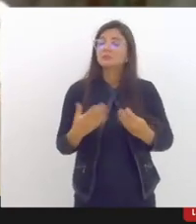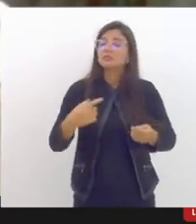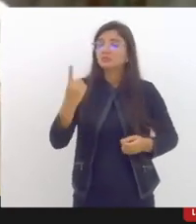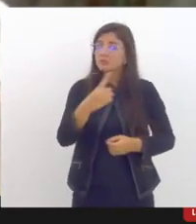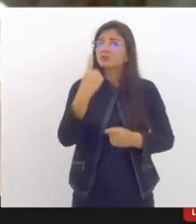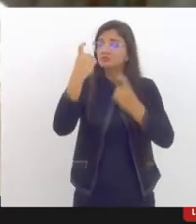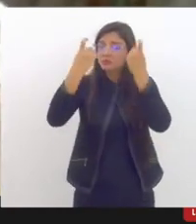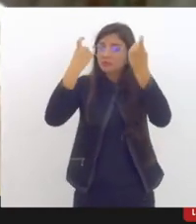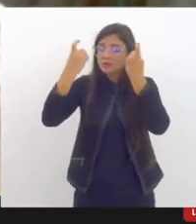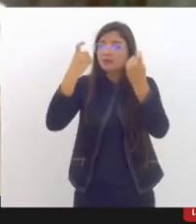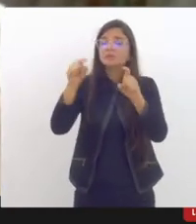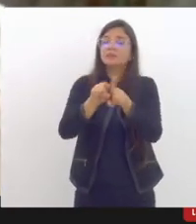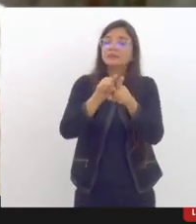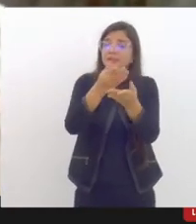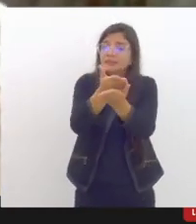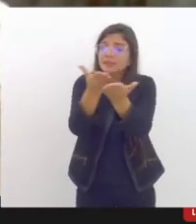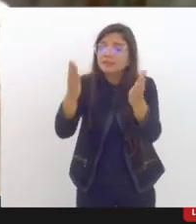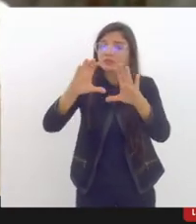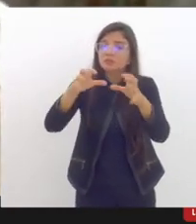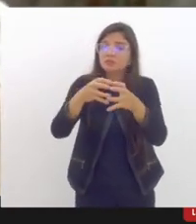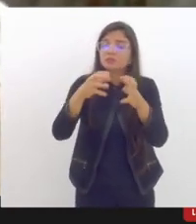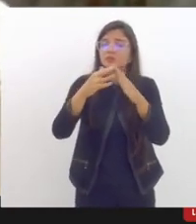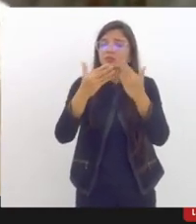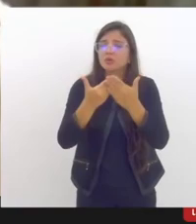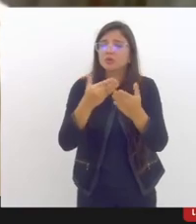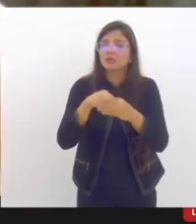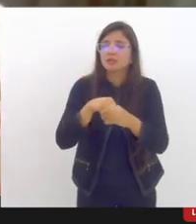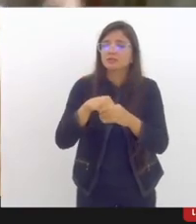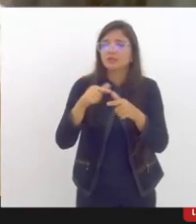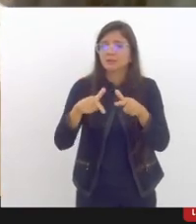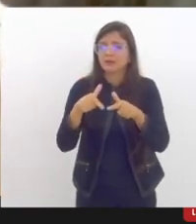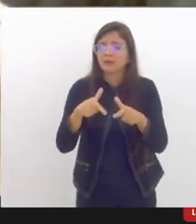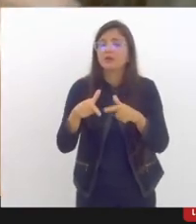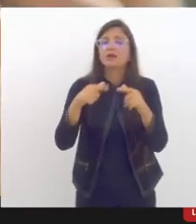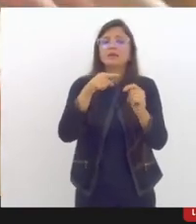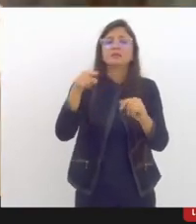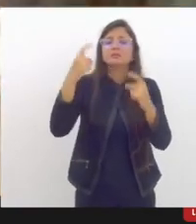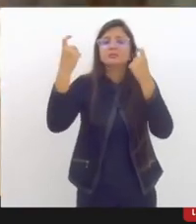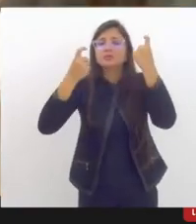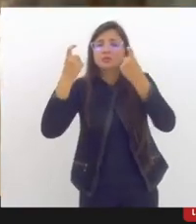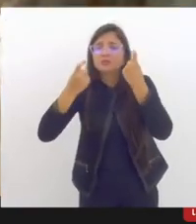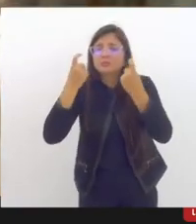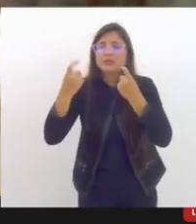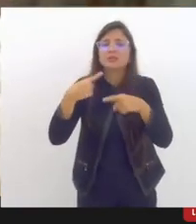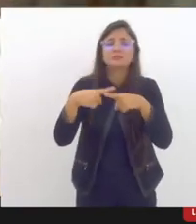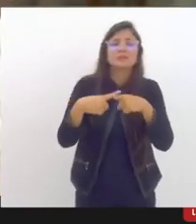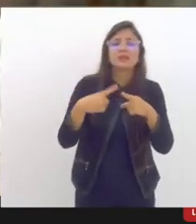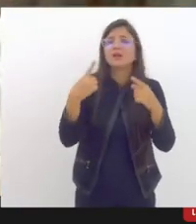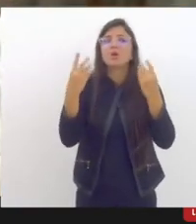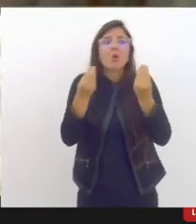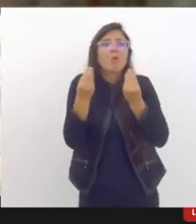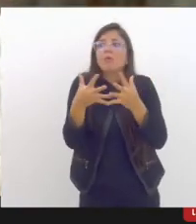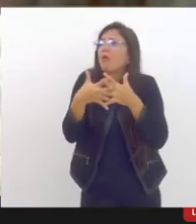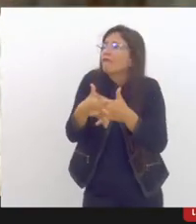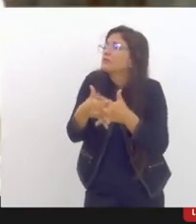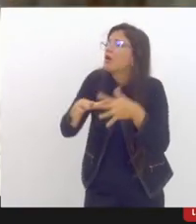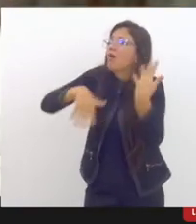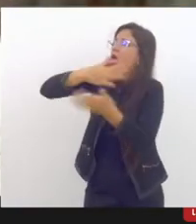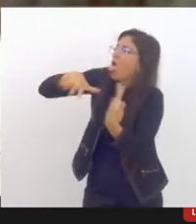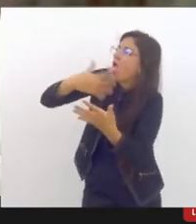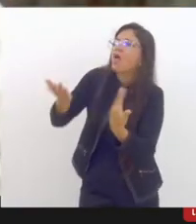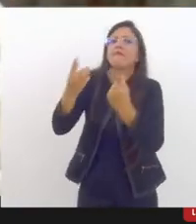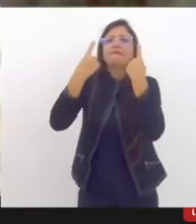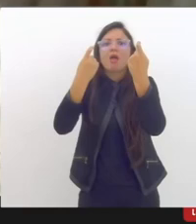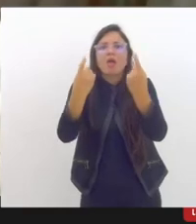comunidade escolar em relação a aos conflitos as violências e o que fazer com esses